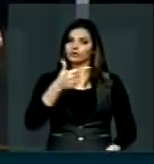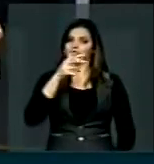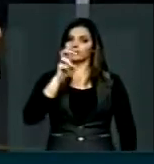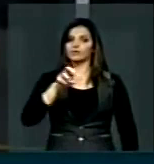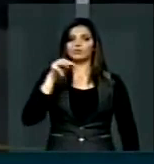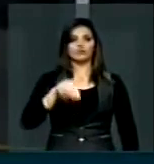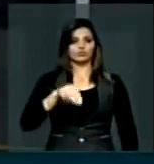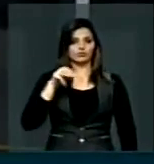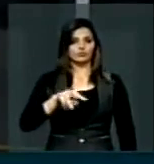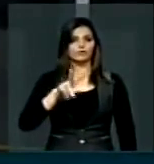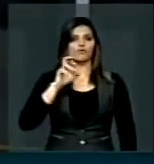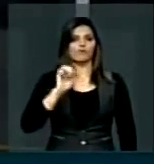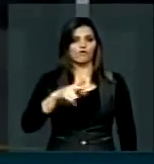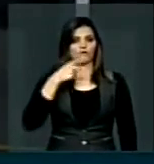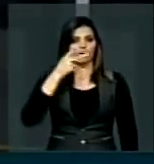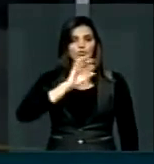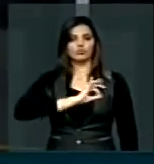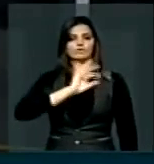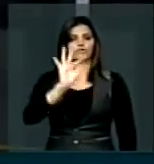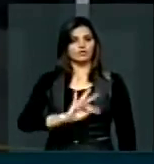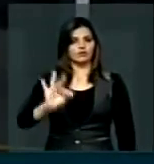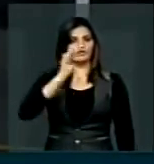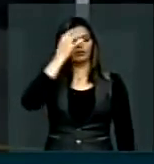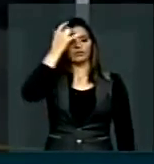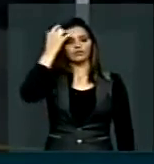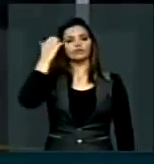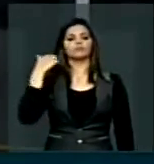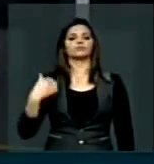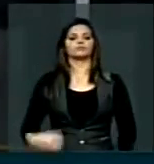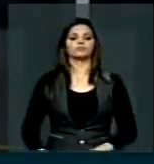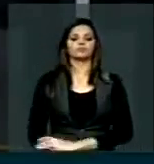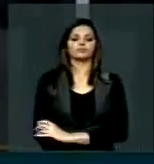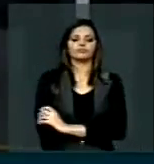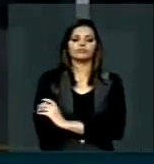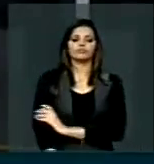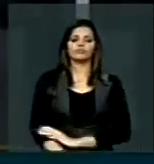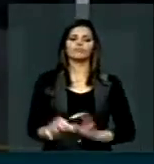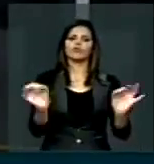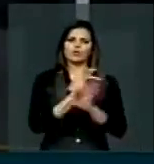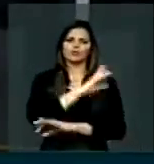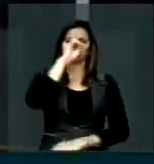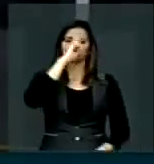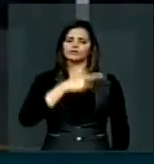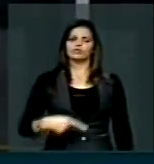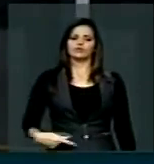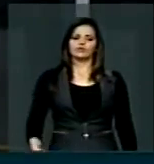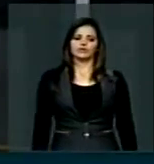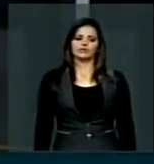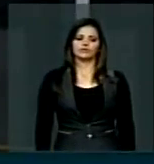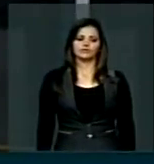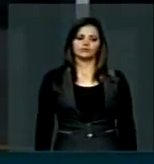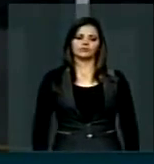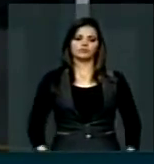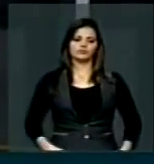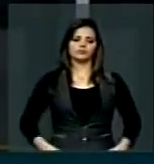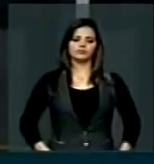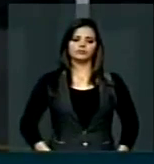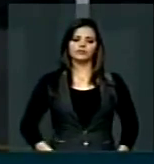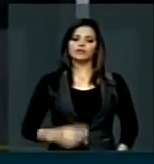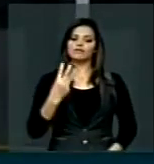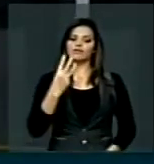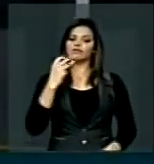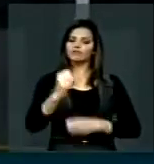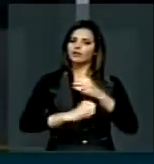falar sobre a Polícia Federal. Para se ter uma ideia, para concluir, presidente, durante 30